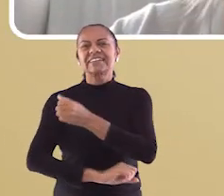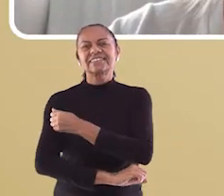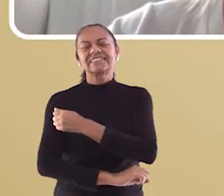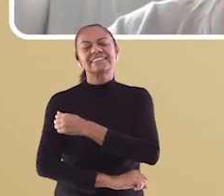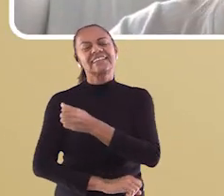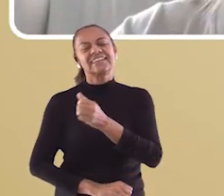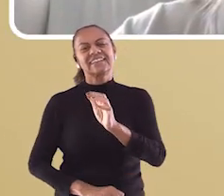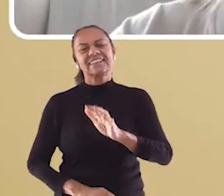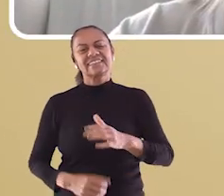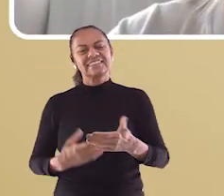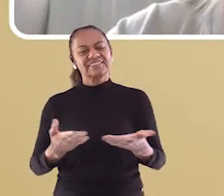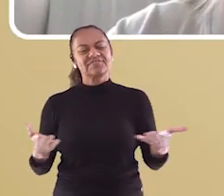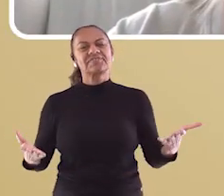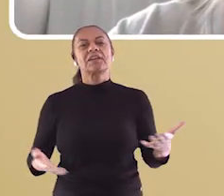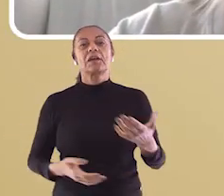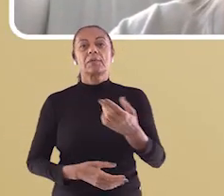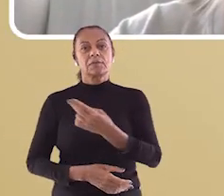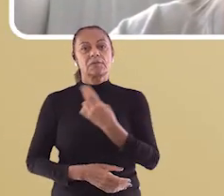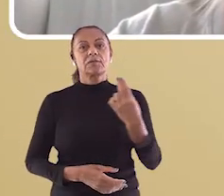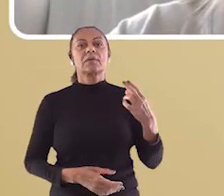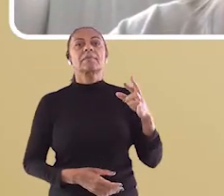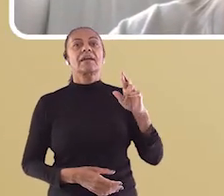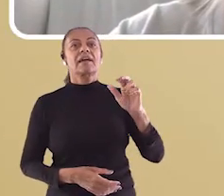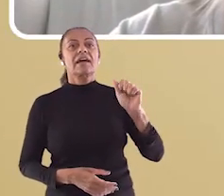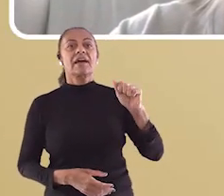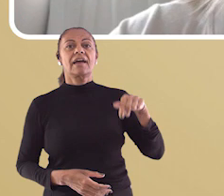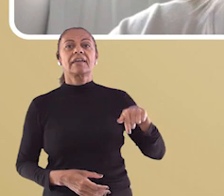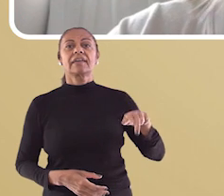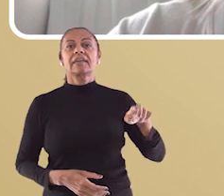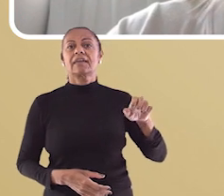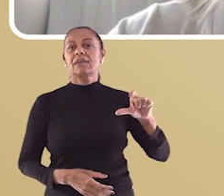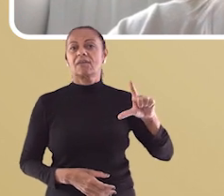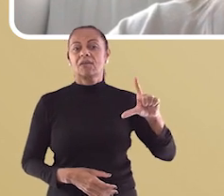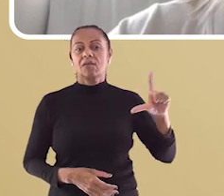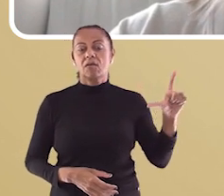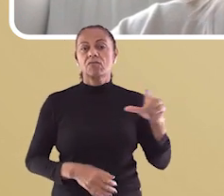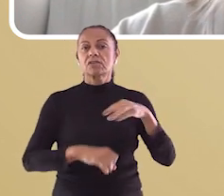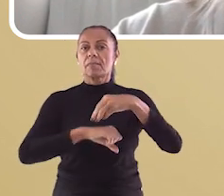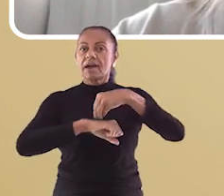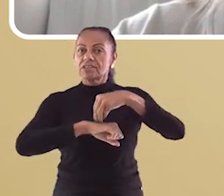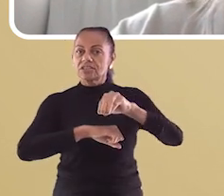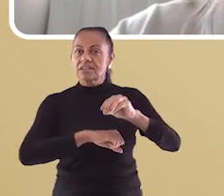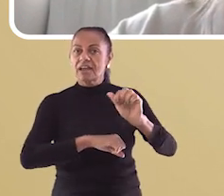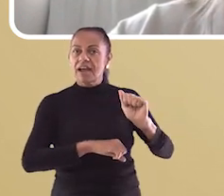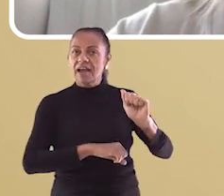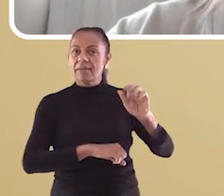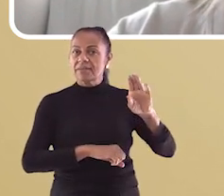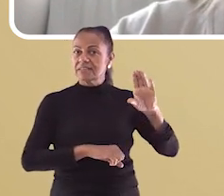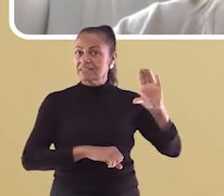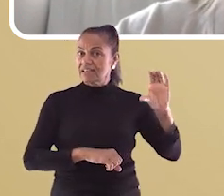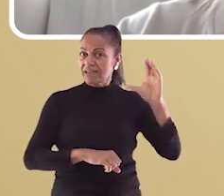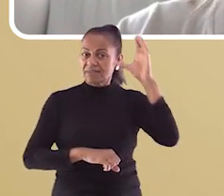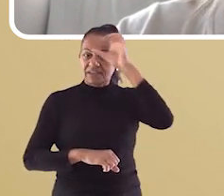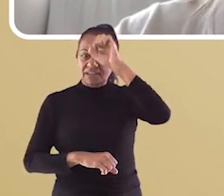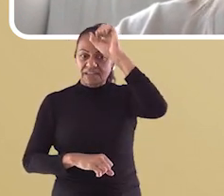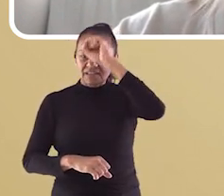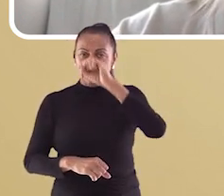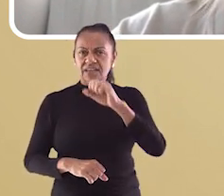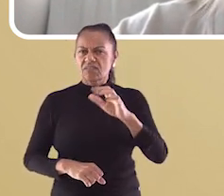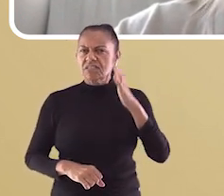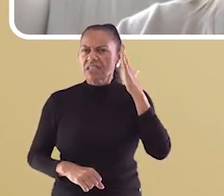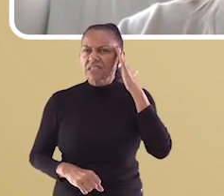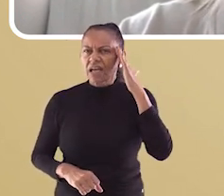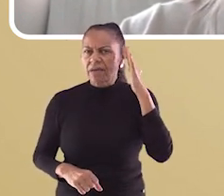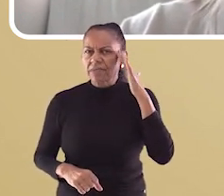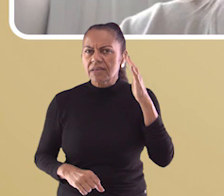Olá, estudantes! Eu sou a Raquel Miranda, professora da EMF Ferdinando Santoro, e vim deixar uma dica de alfabetização. Vocês sabiam que na língua